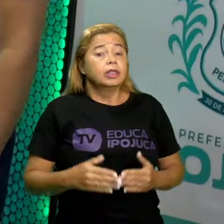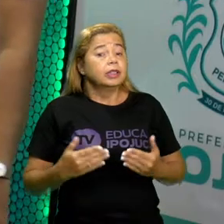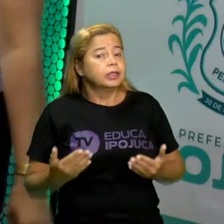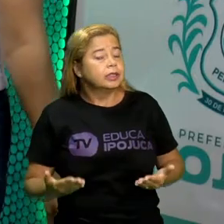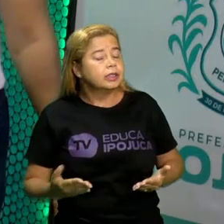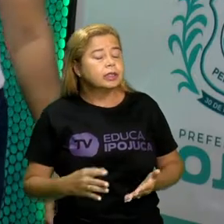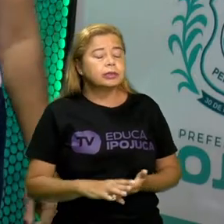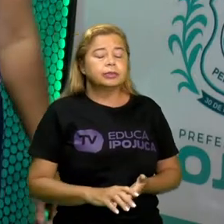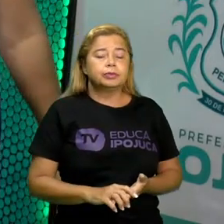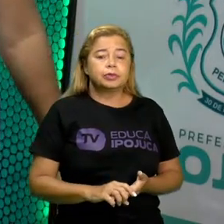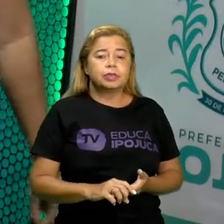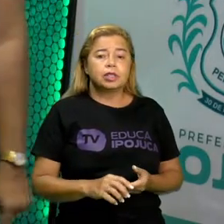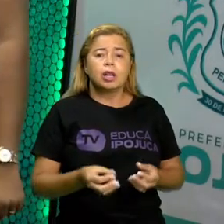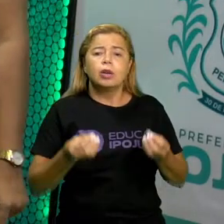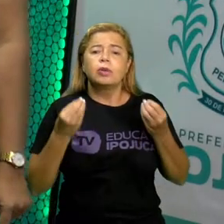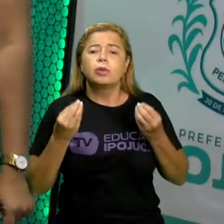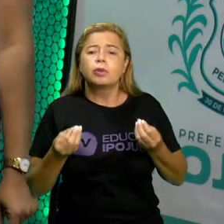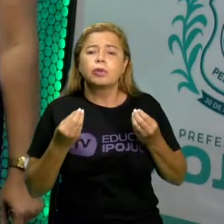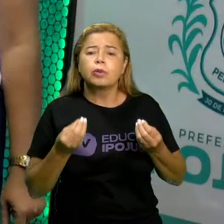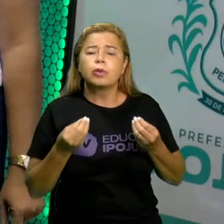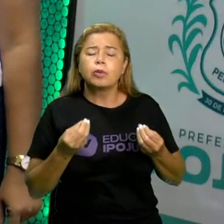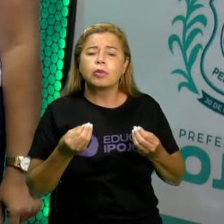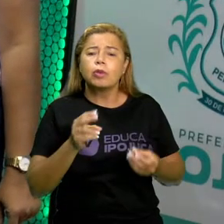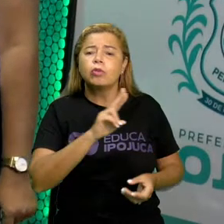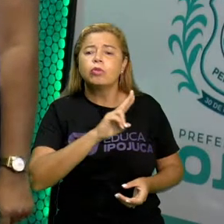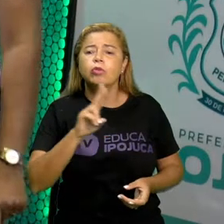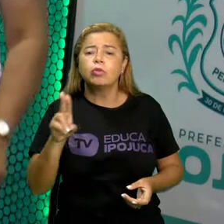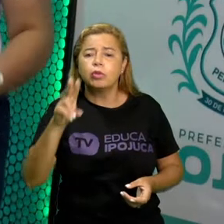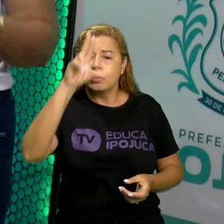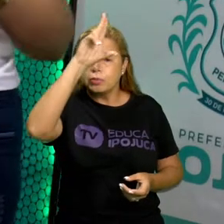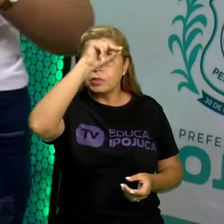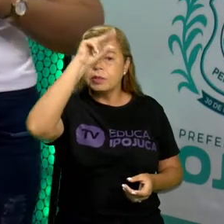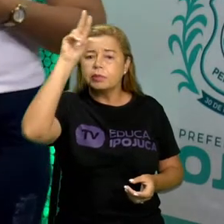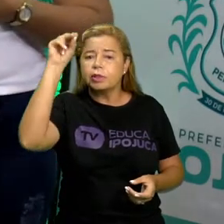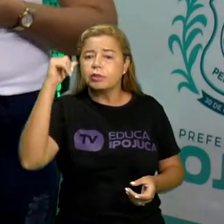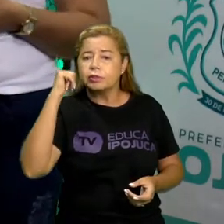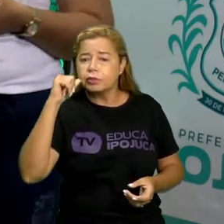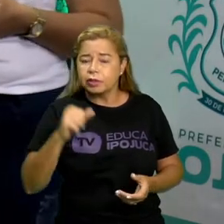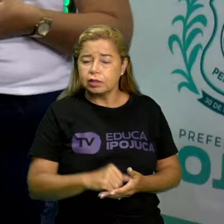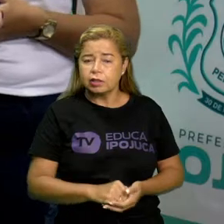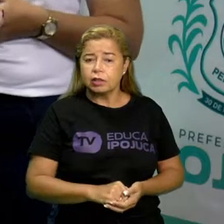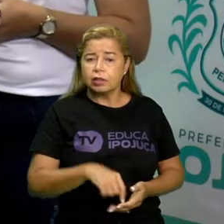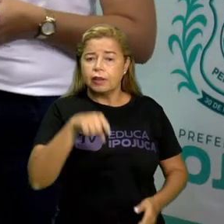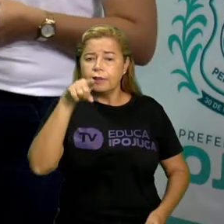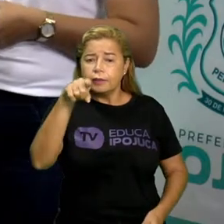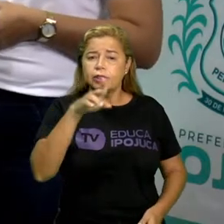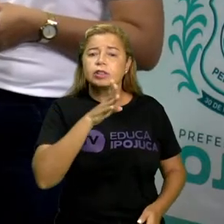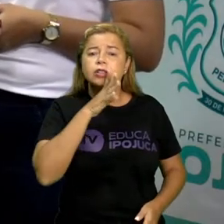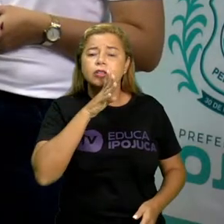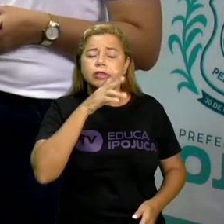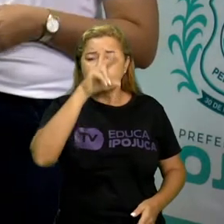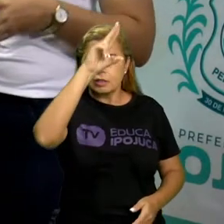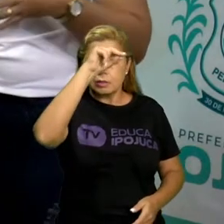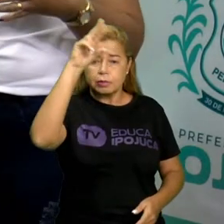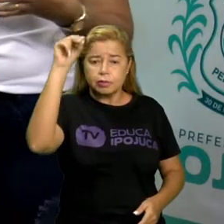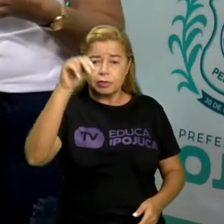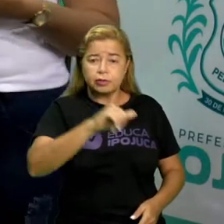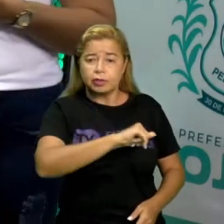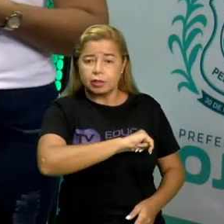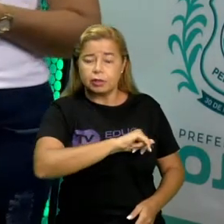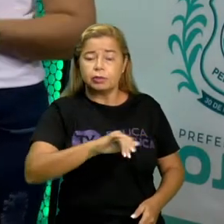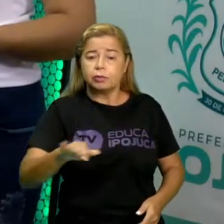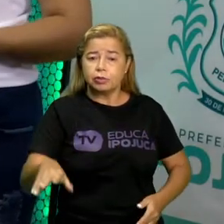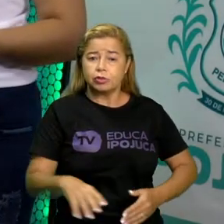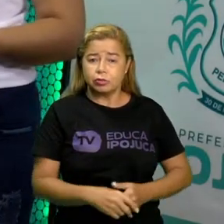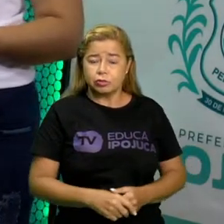aqui no papel do prefeito, como se chama a nossa prefeita? Vocês conhecem a prefeita do município do Ipujuca? Atualmente